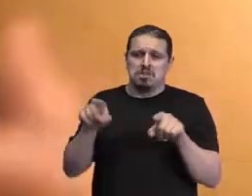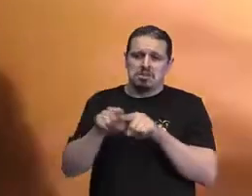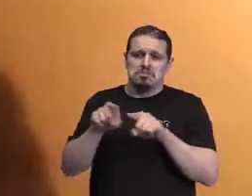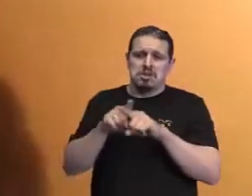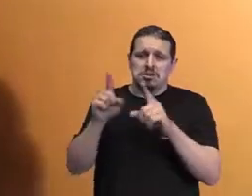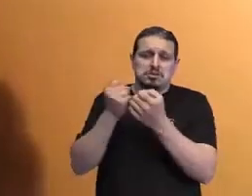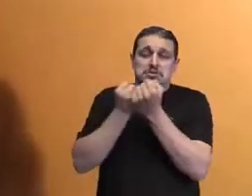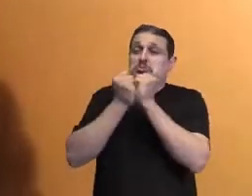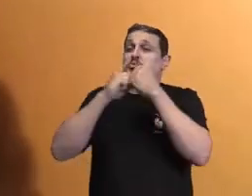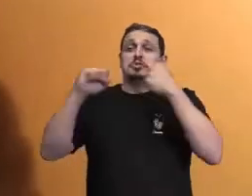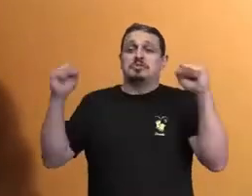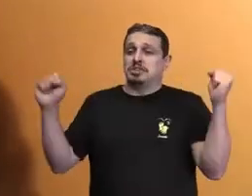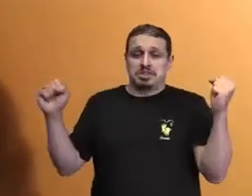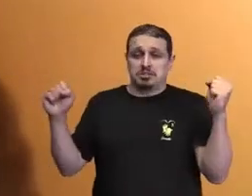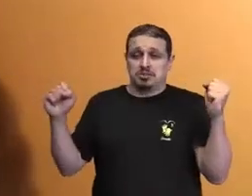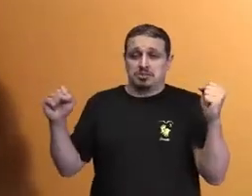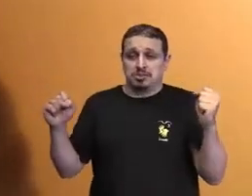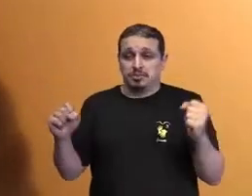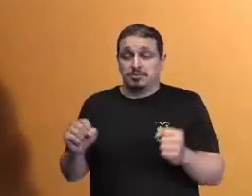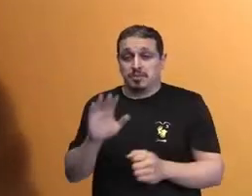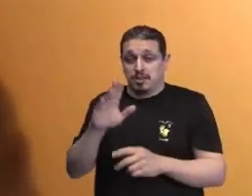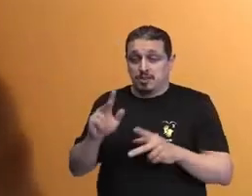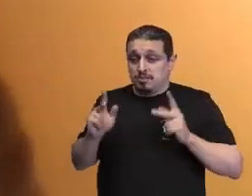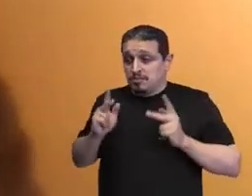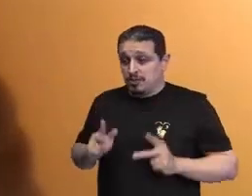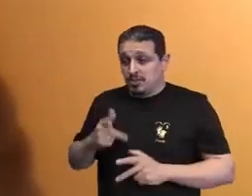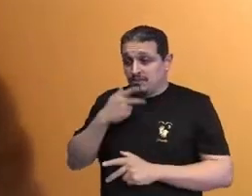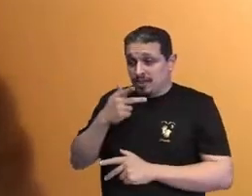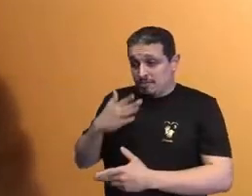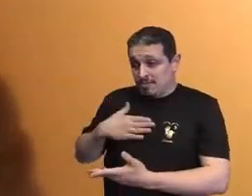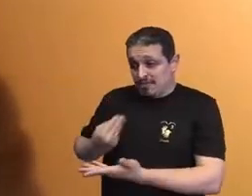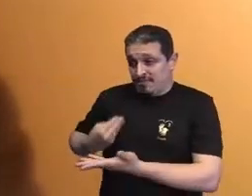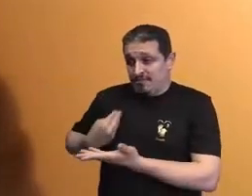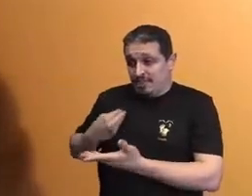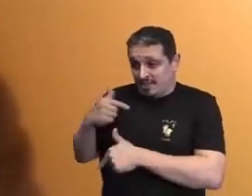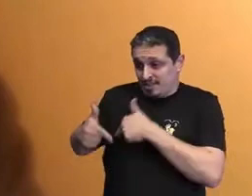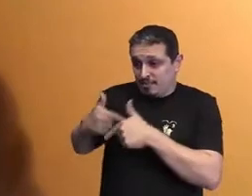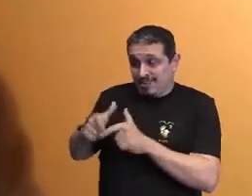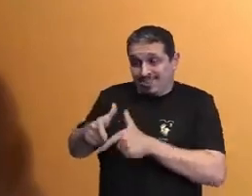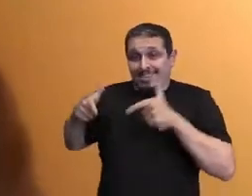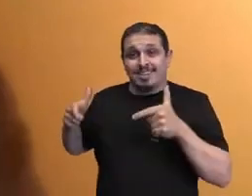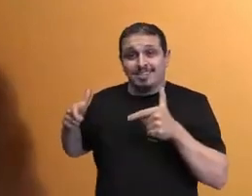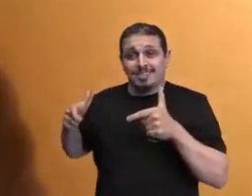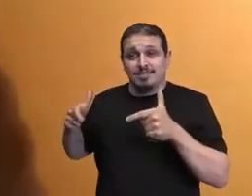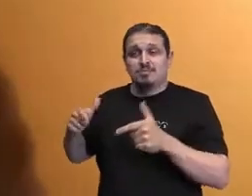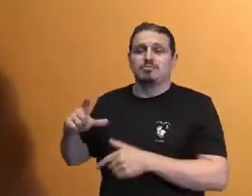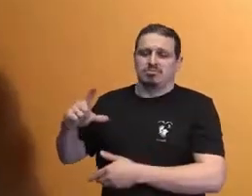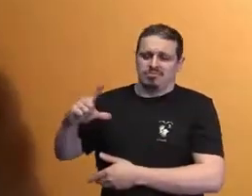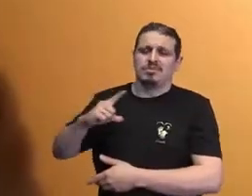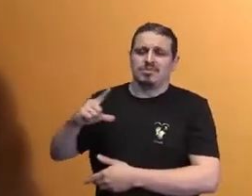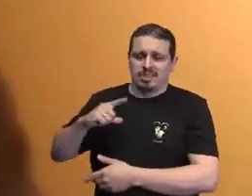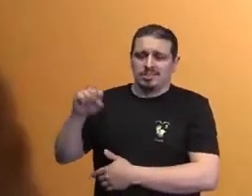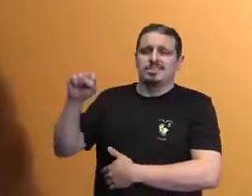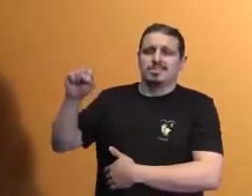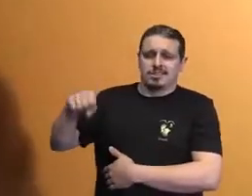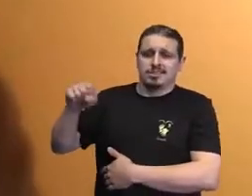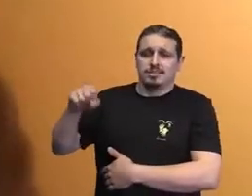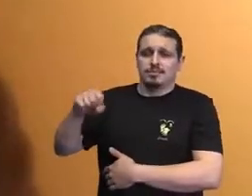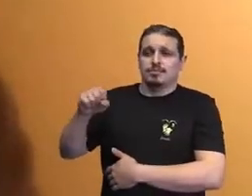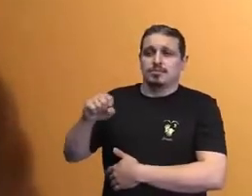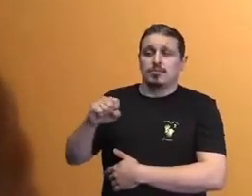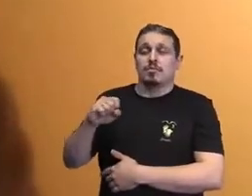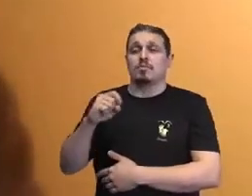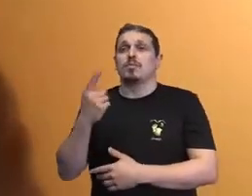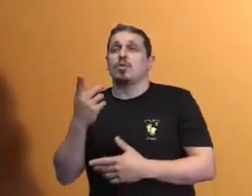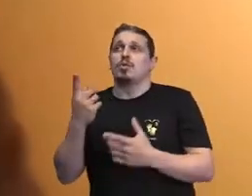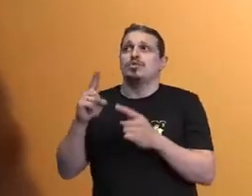embaraço, né, por uma vida mais ampliada, que elas tenham algum tipo, né, de expressividade, na